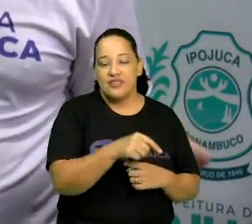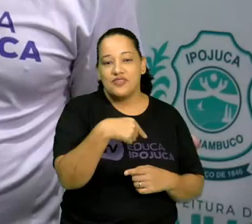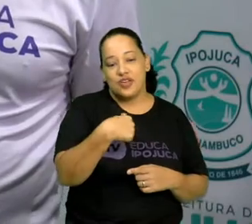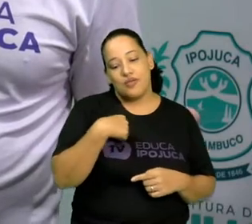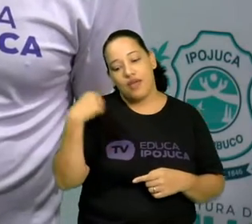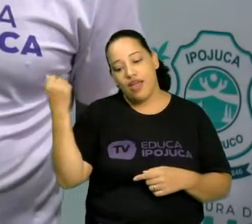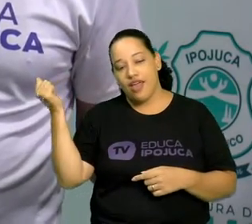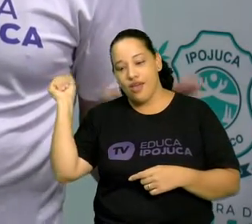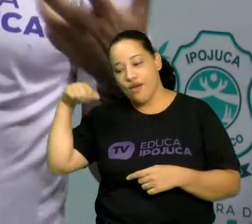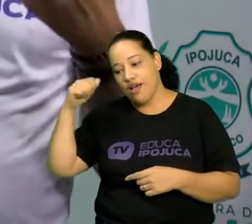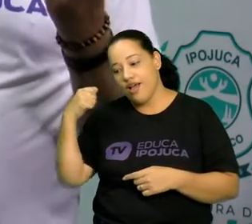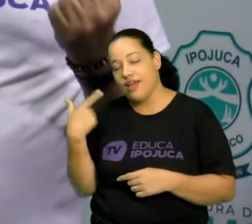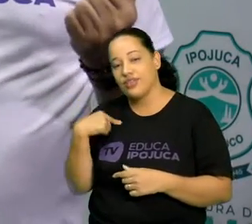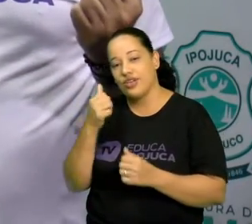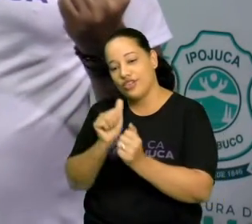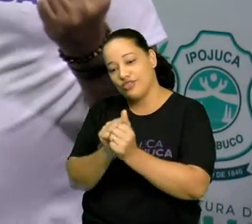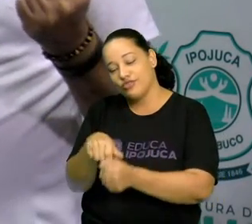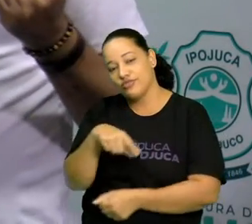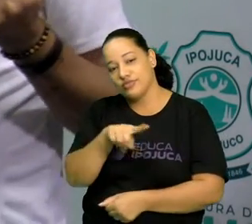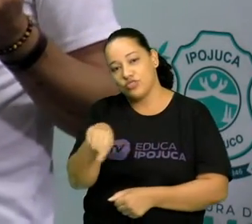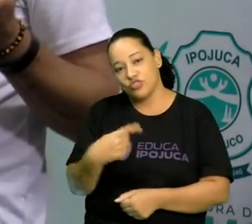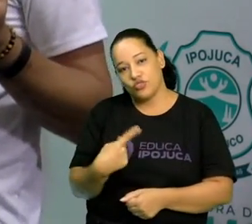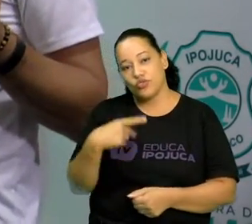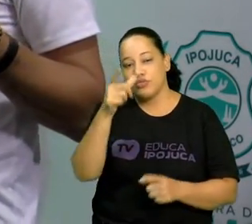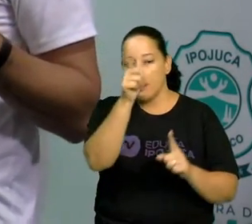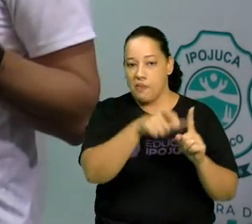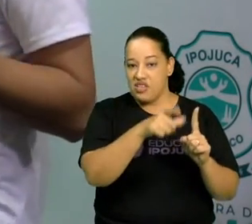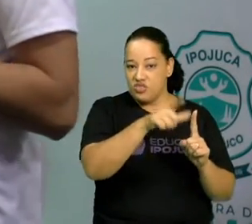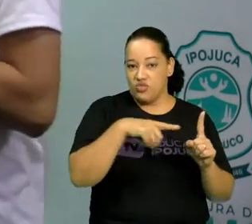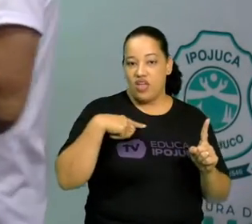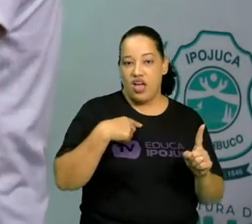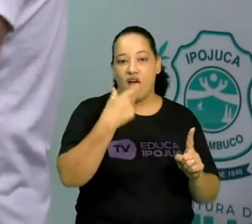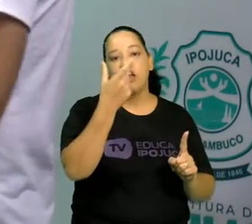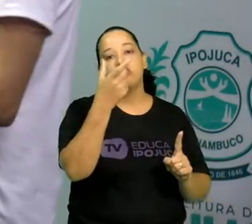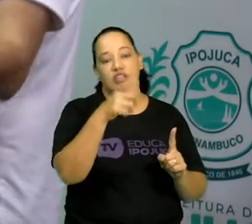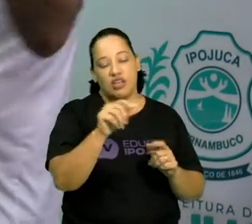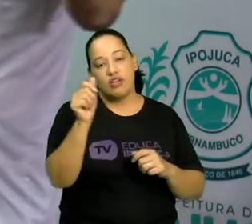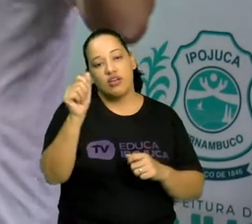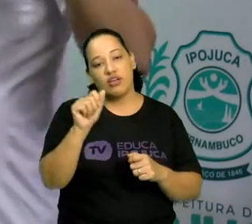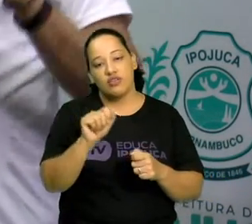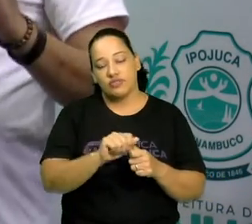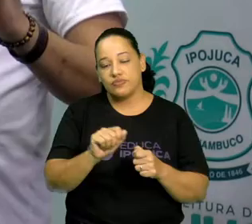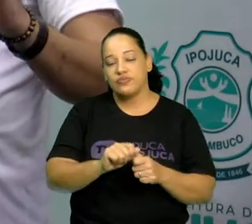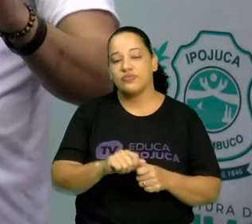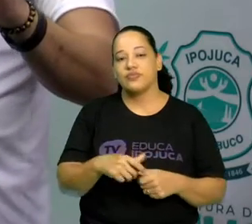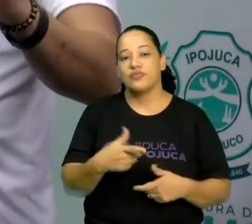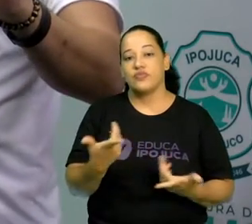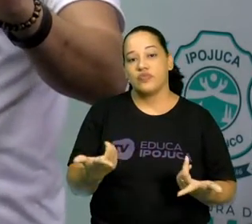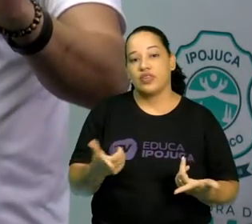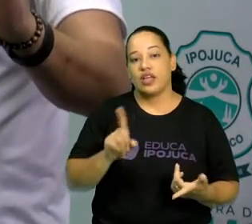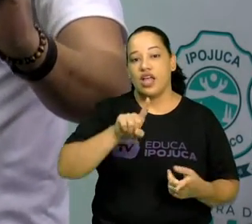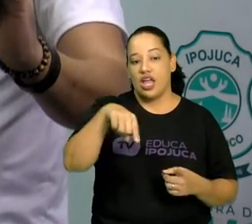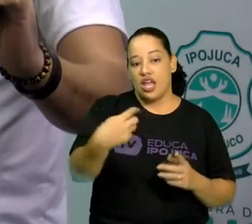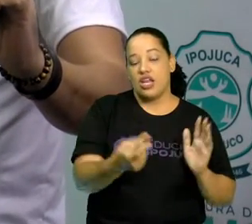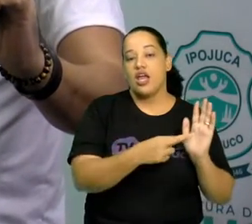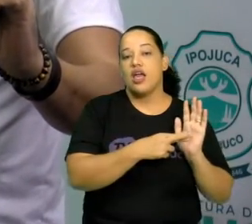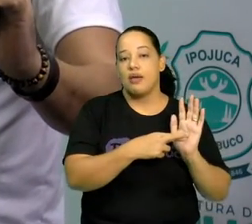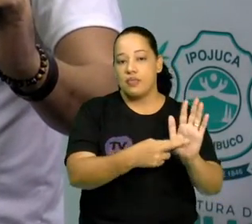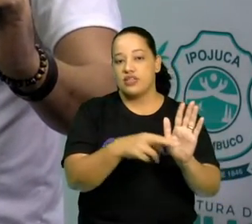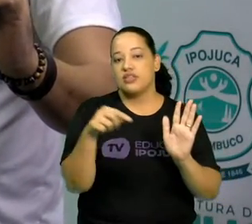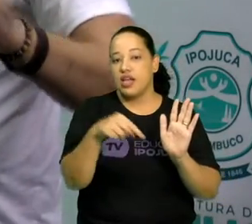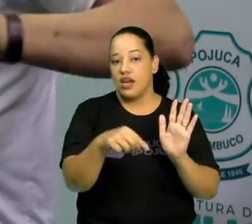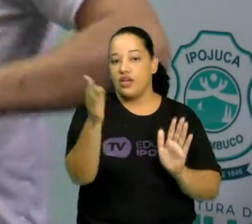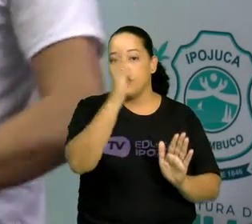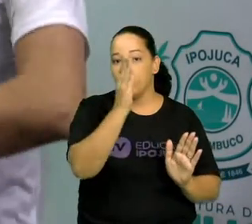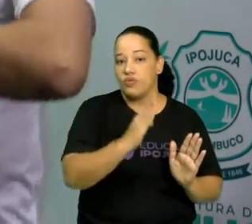obrigado, desculpa aí, foi mal, mas eu faço um dos personagens desse filme. E esse filme foi o representante do Brasil no Oscar daquele